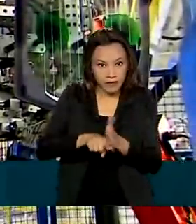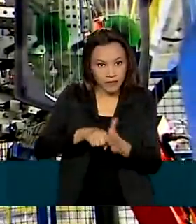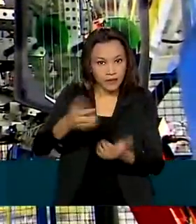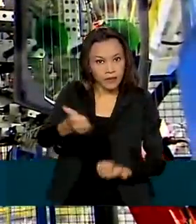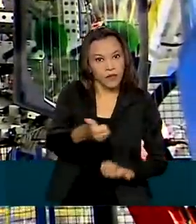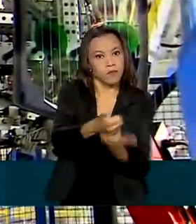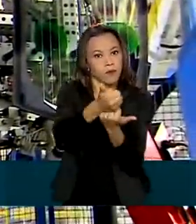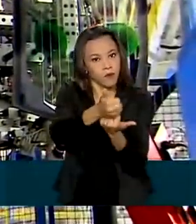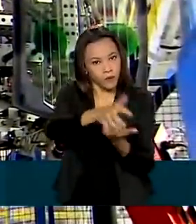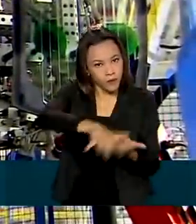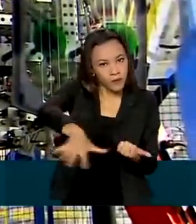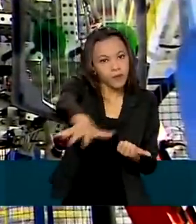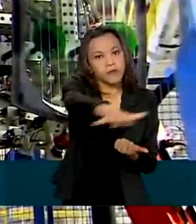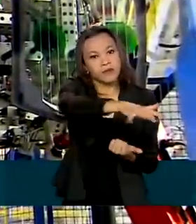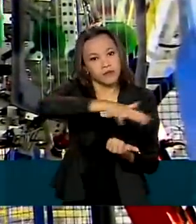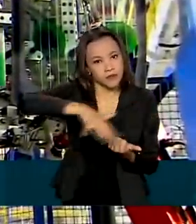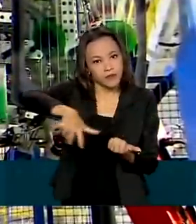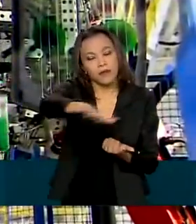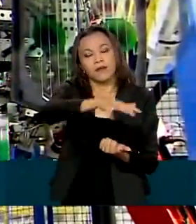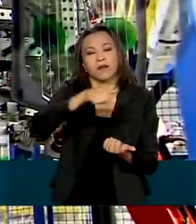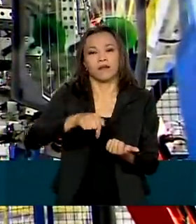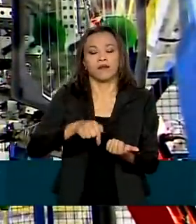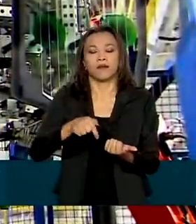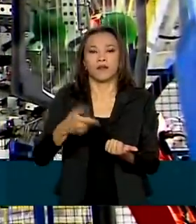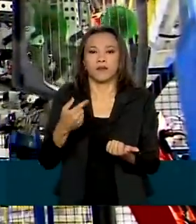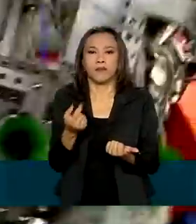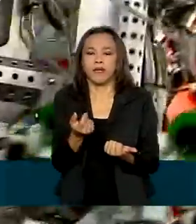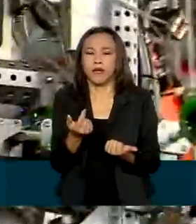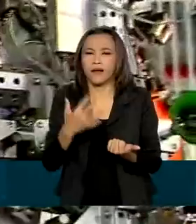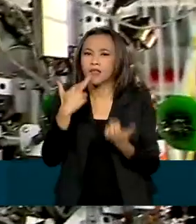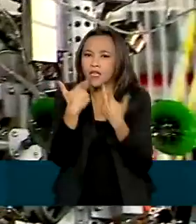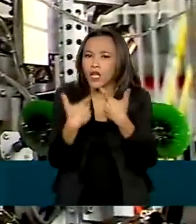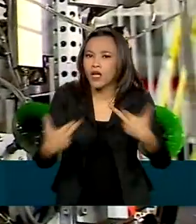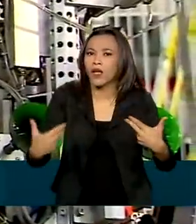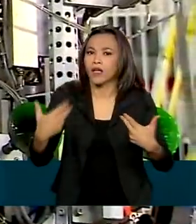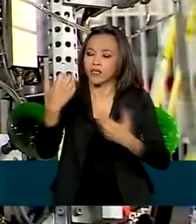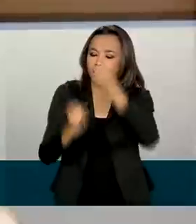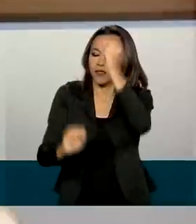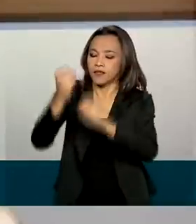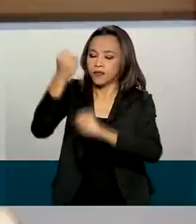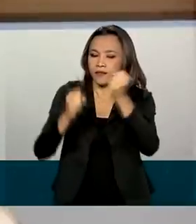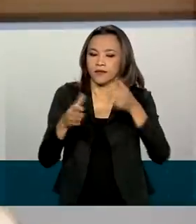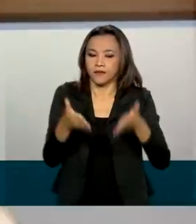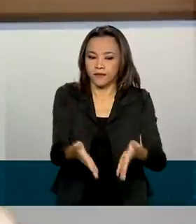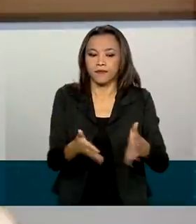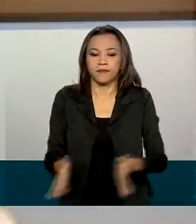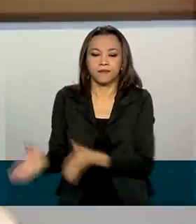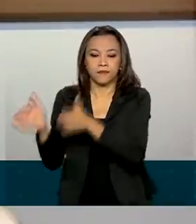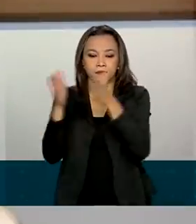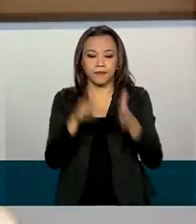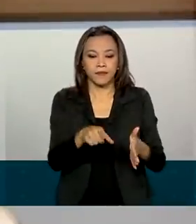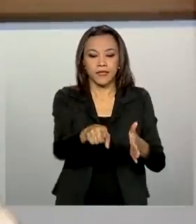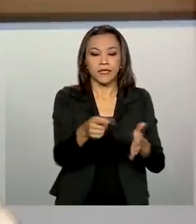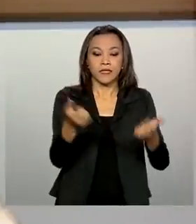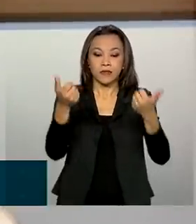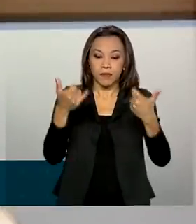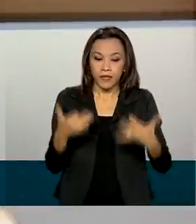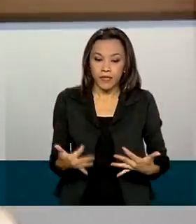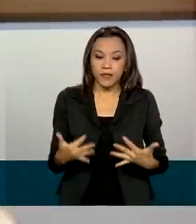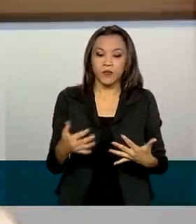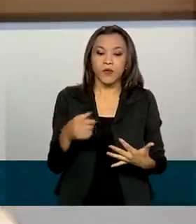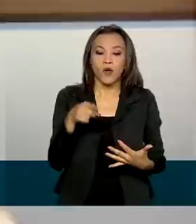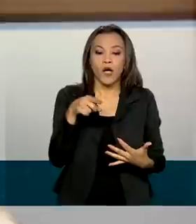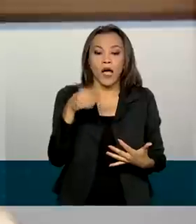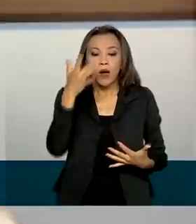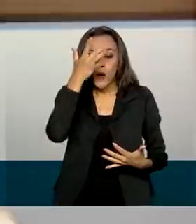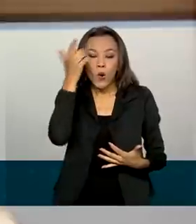brasileira de pesquisa e inovação industrial Embrapi. Dessa forma, você consegue